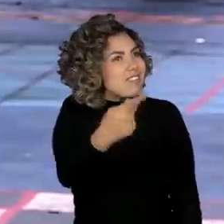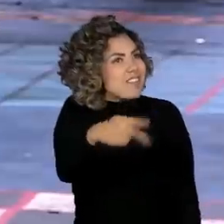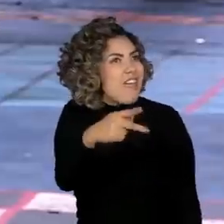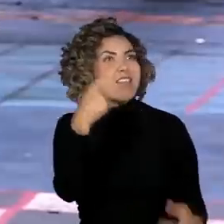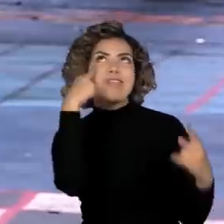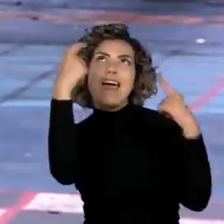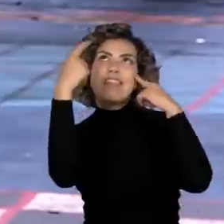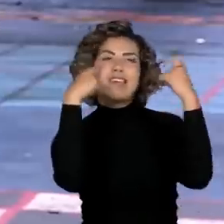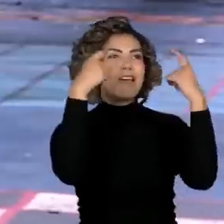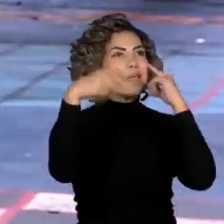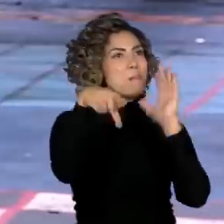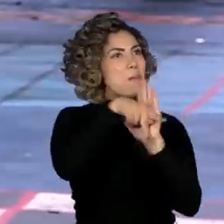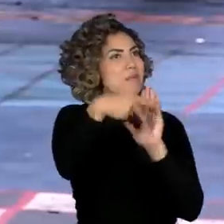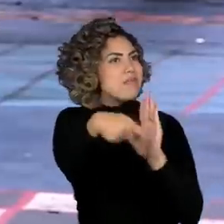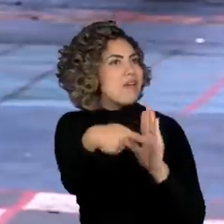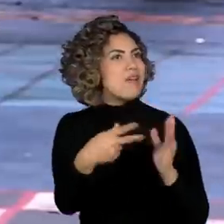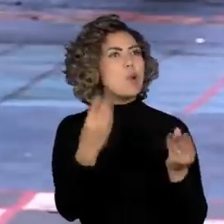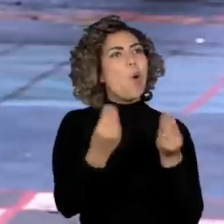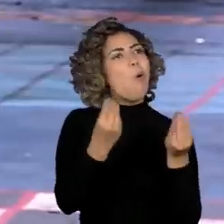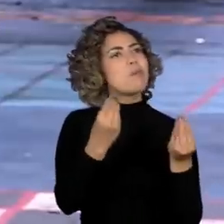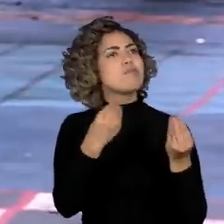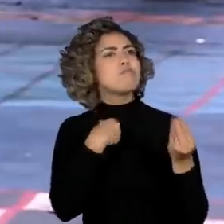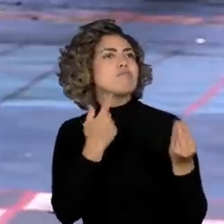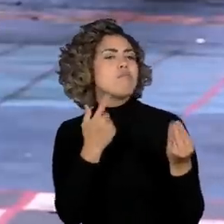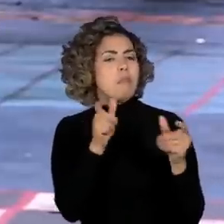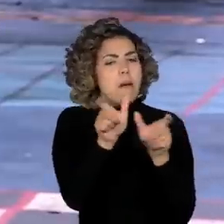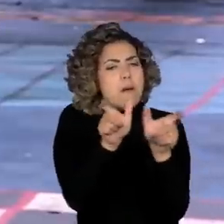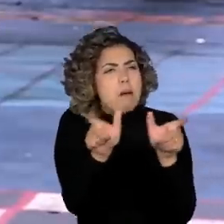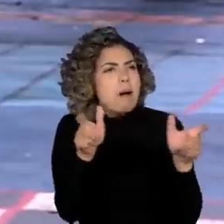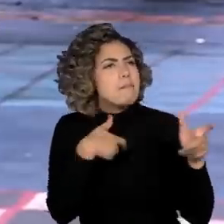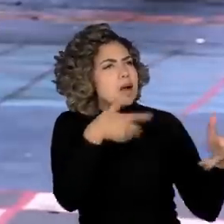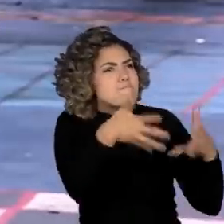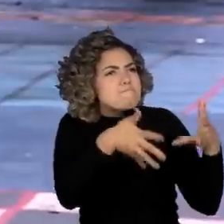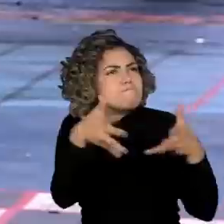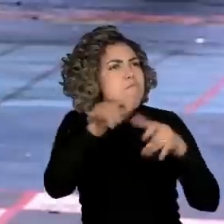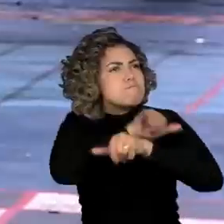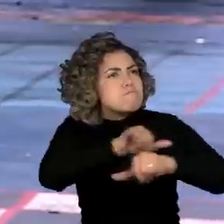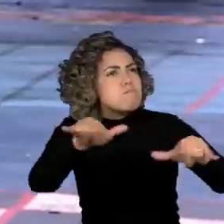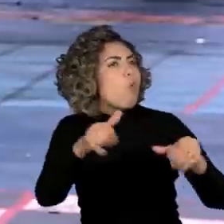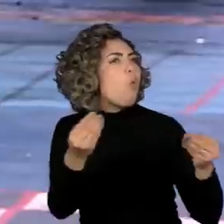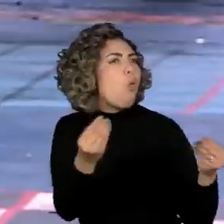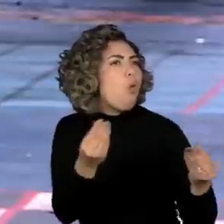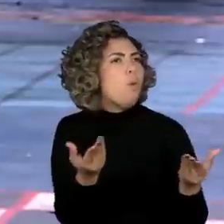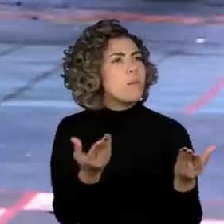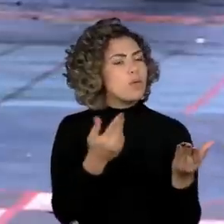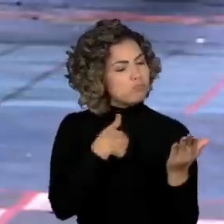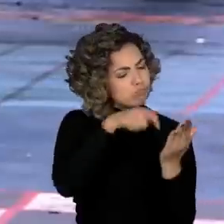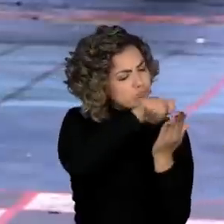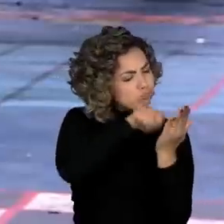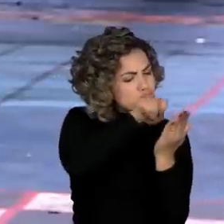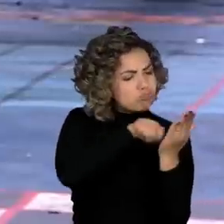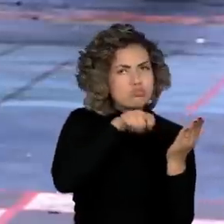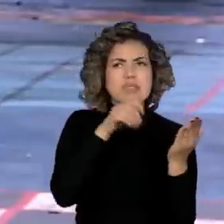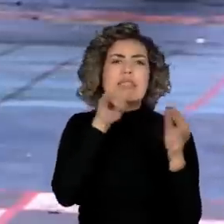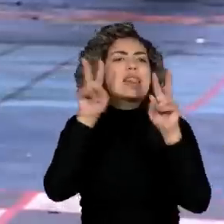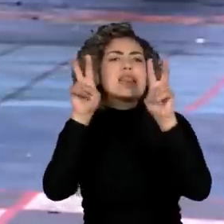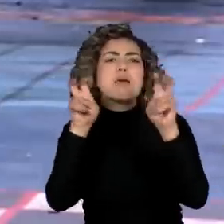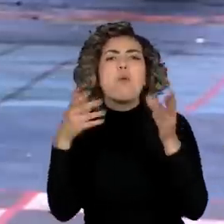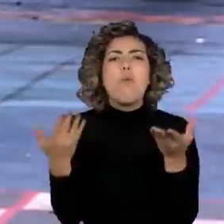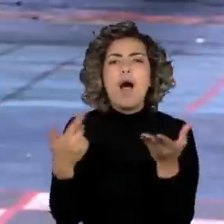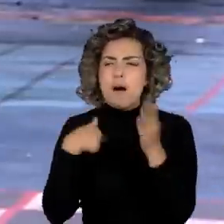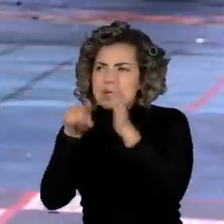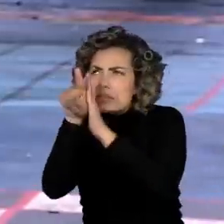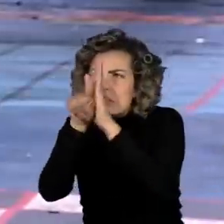criatividade, com fala, na questão da leitura e da escrita, quando os alunos pesquisam os temas que eles vão